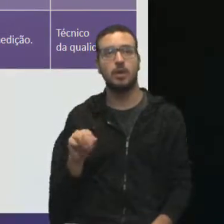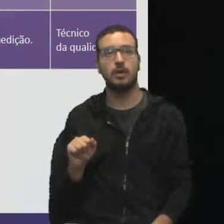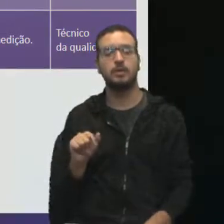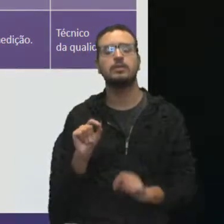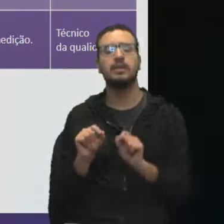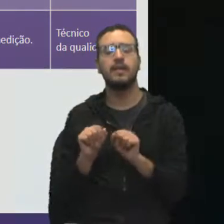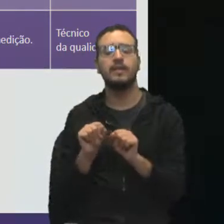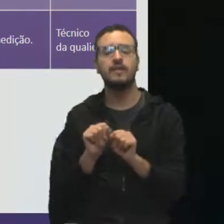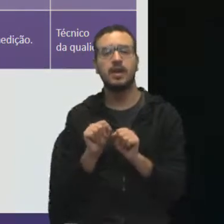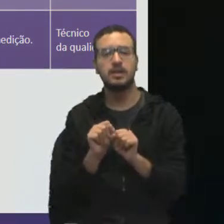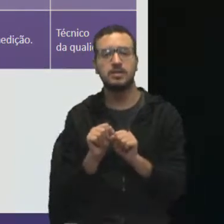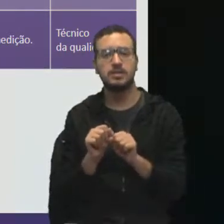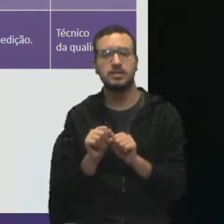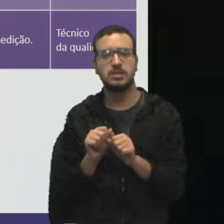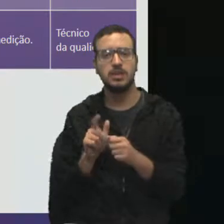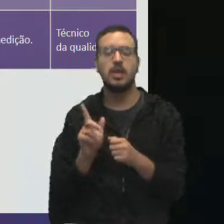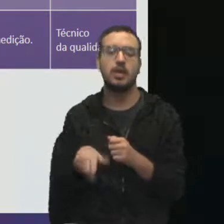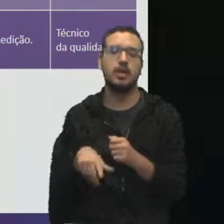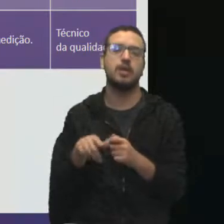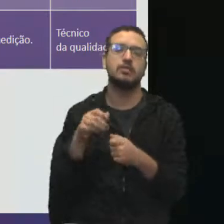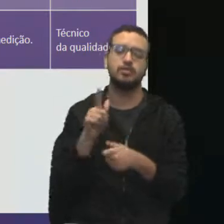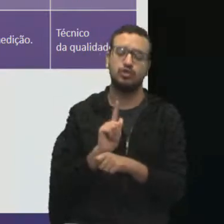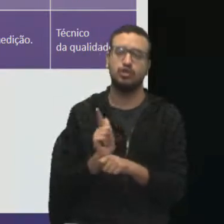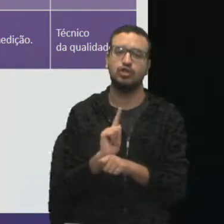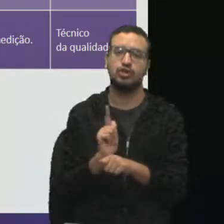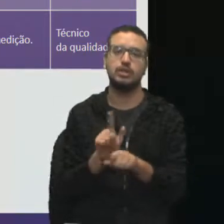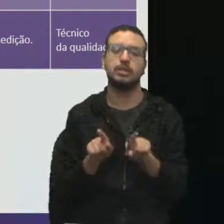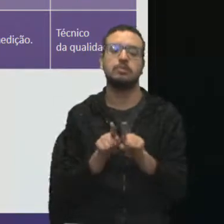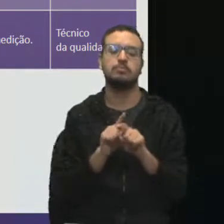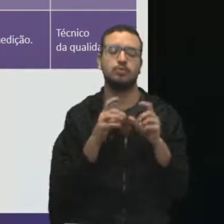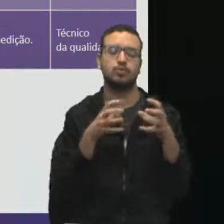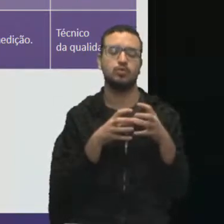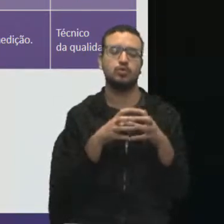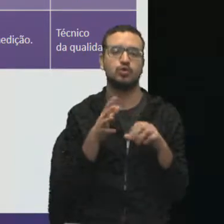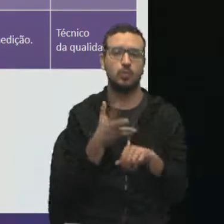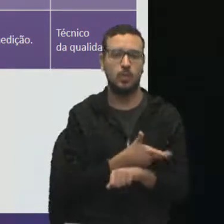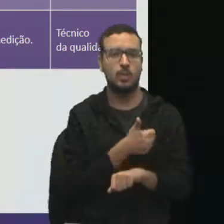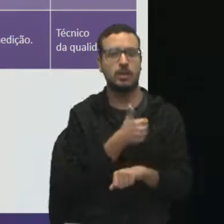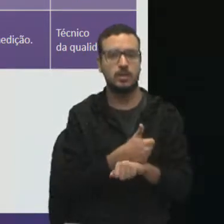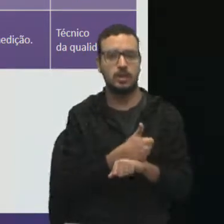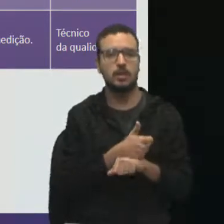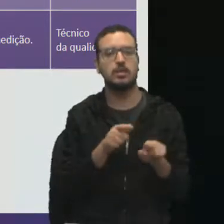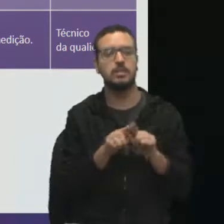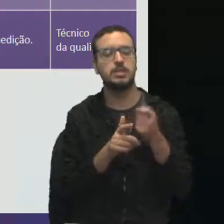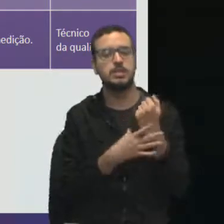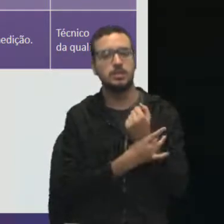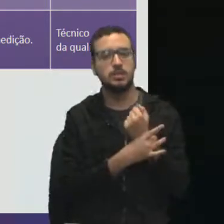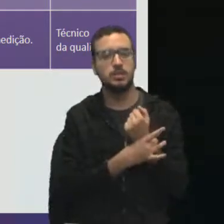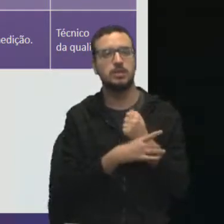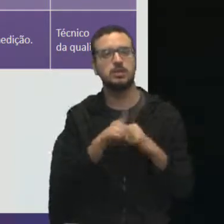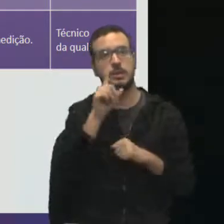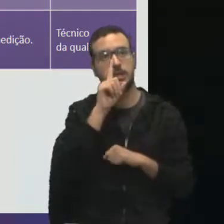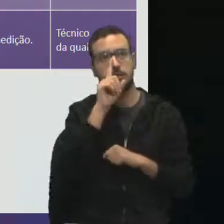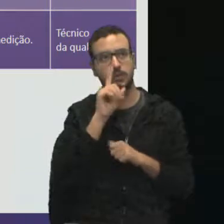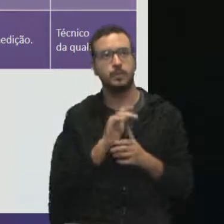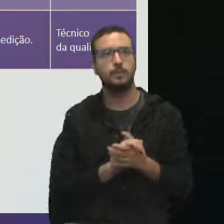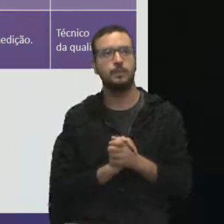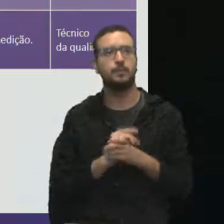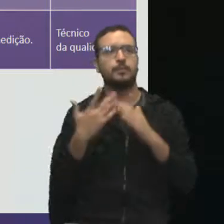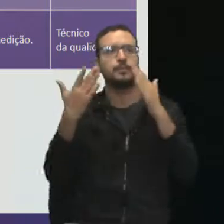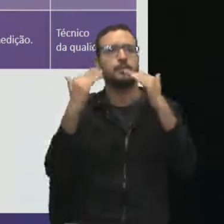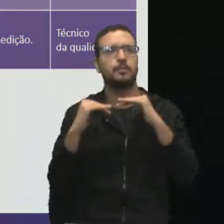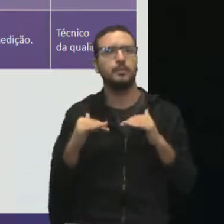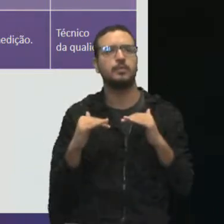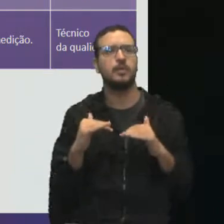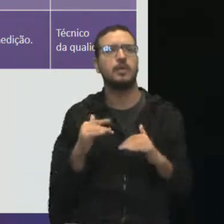projetos e o pessoal do nosso time, tanto de qualidade como de segurança ou também de riscos. O